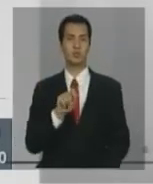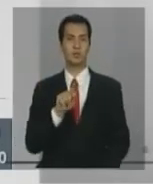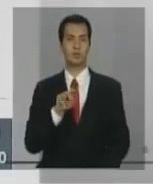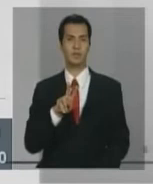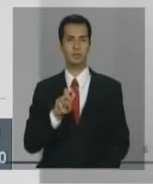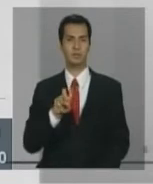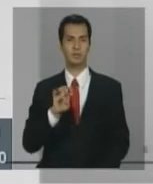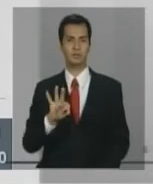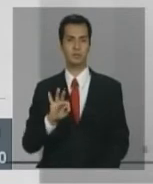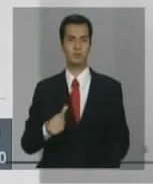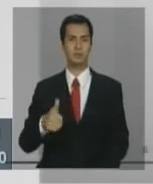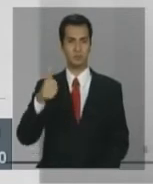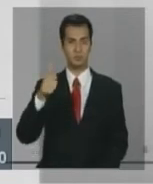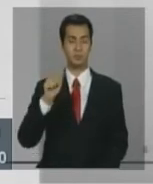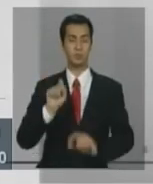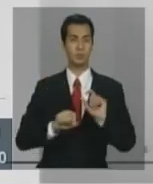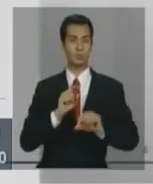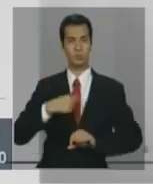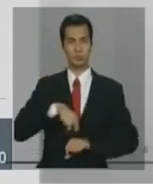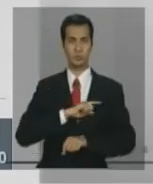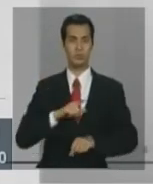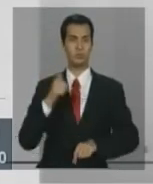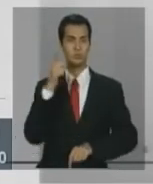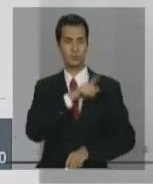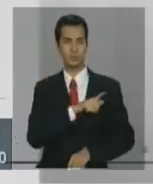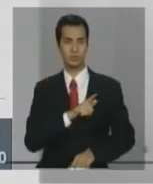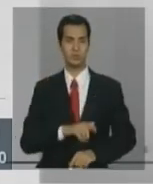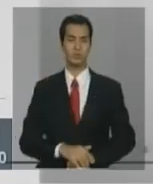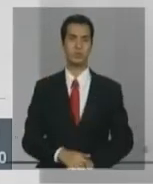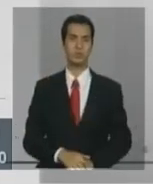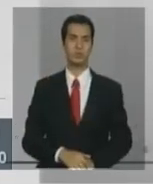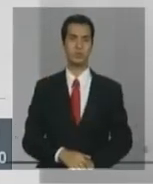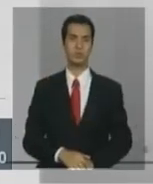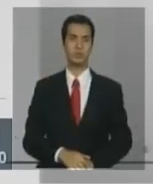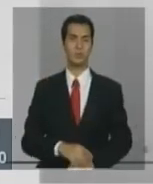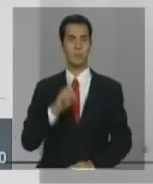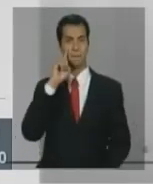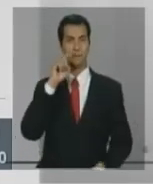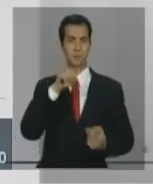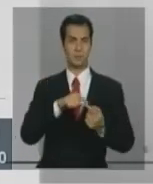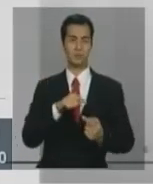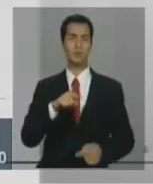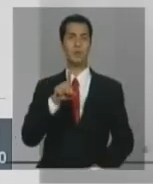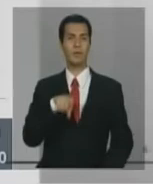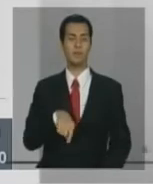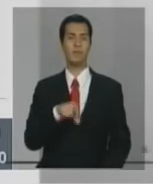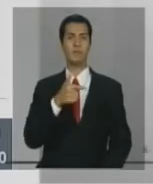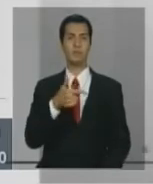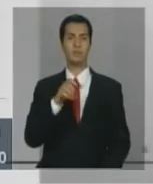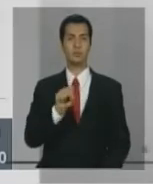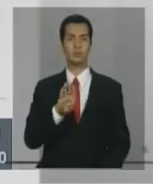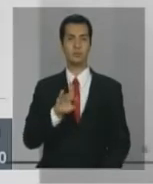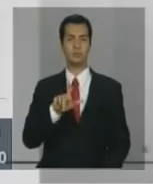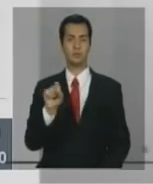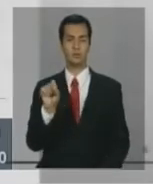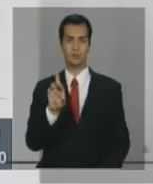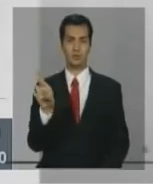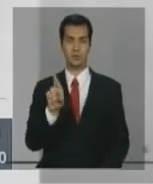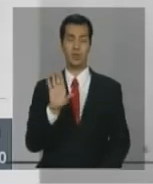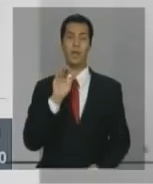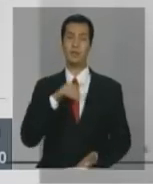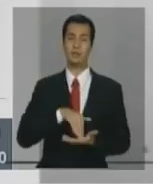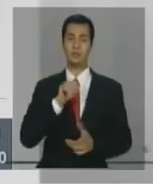quatro primeiros meses do ano, no primeiro quadrimestre, é de R$ 28 bilhões. E nós tivemos, até